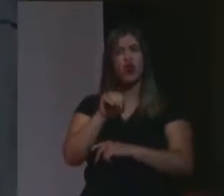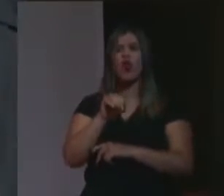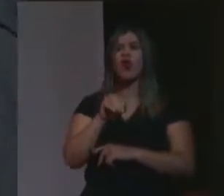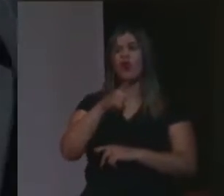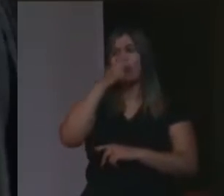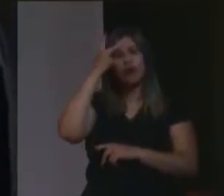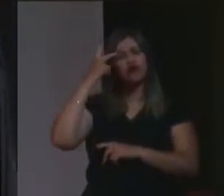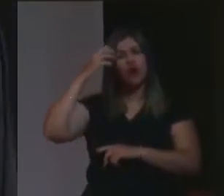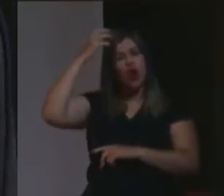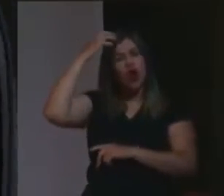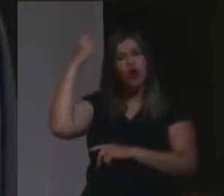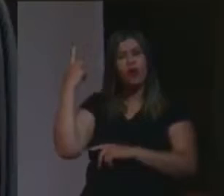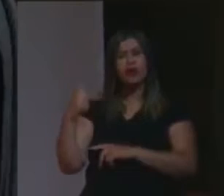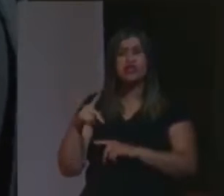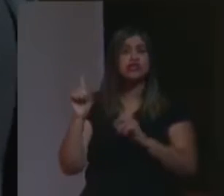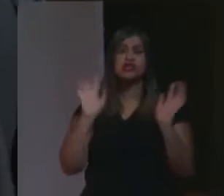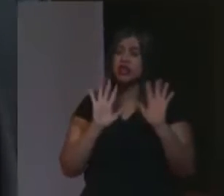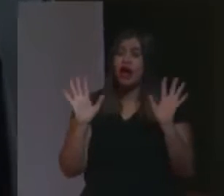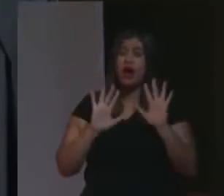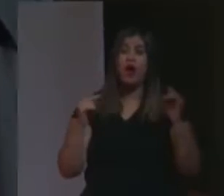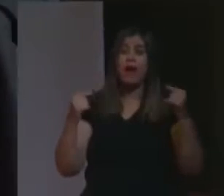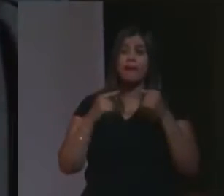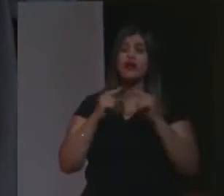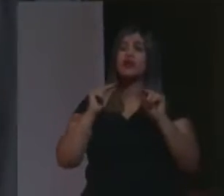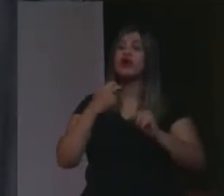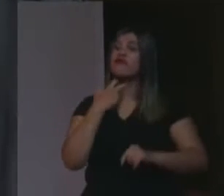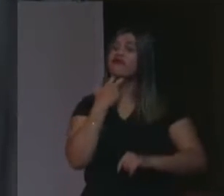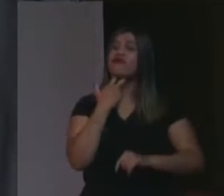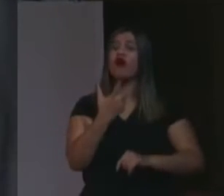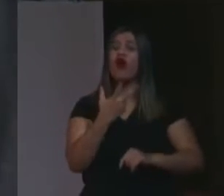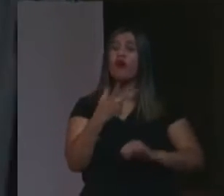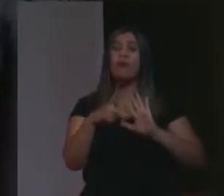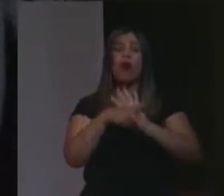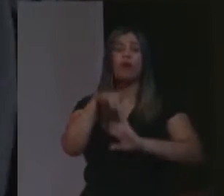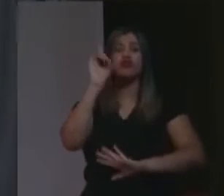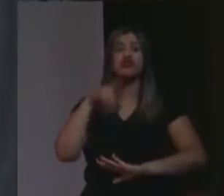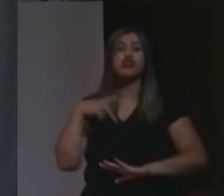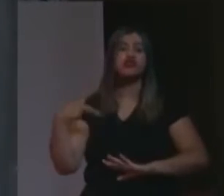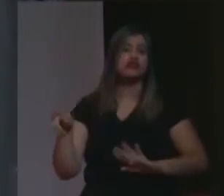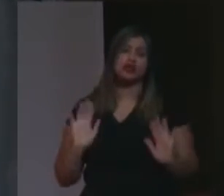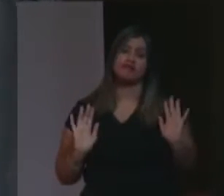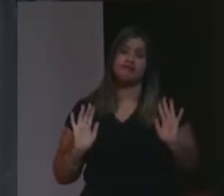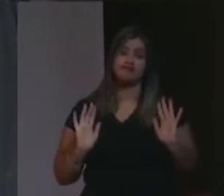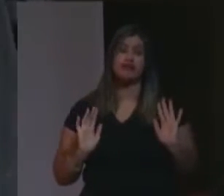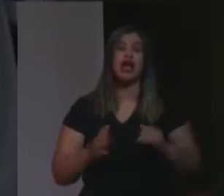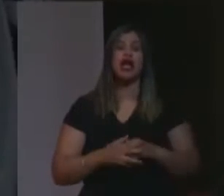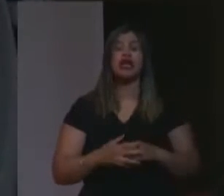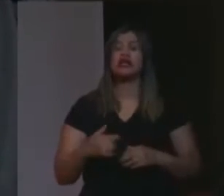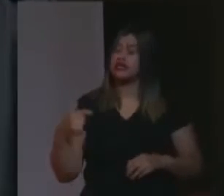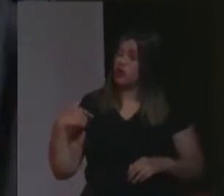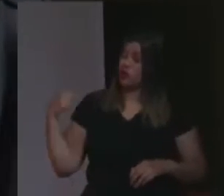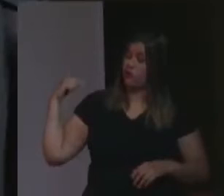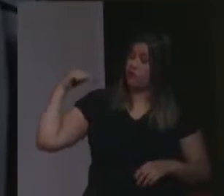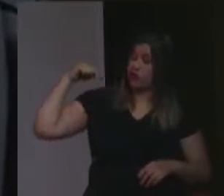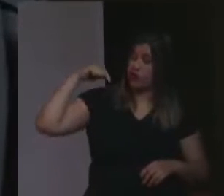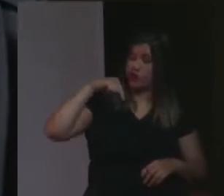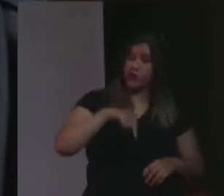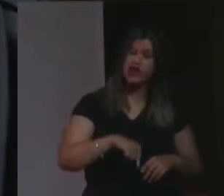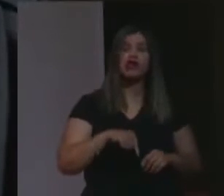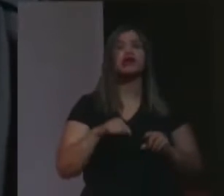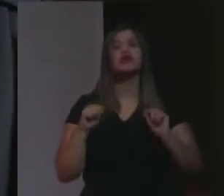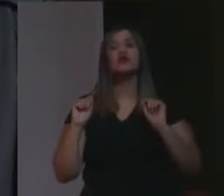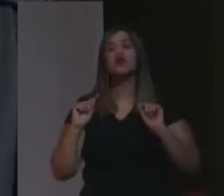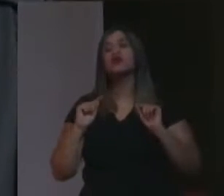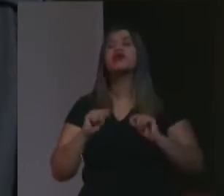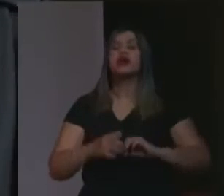lado do réu, a voz dos seus direitos legais. Eu venho hoje aqui, senhores jurados, senhoras e juradas,